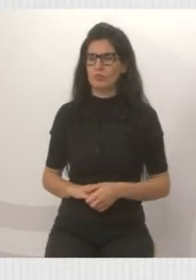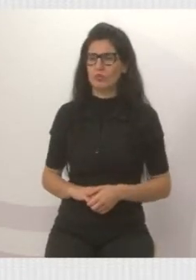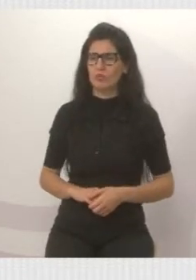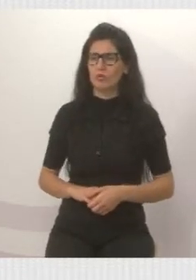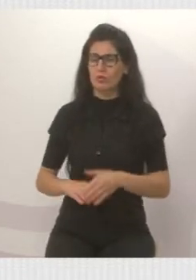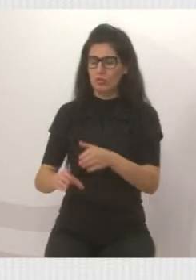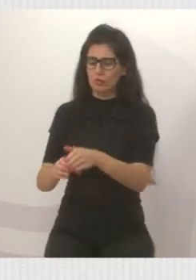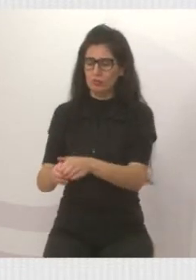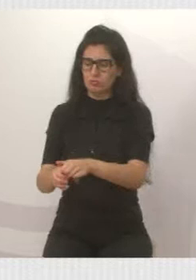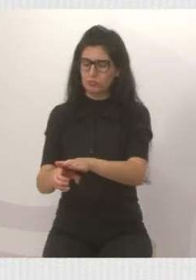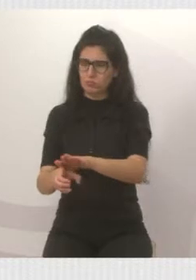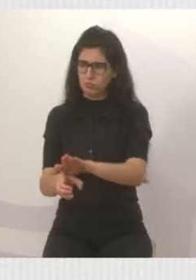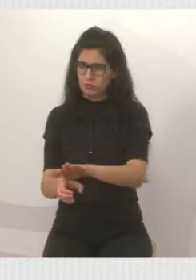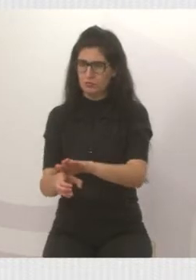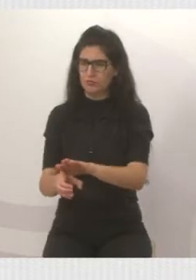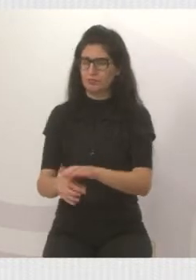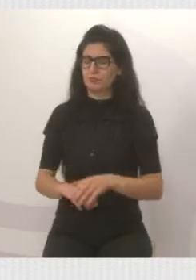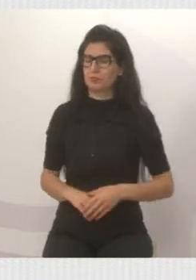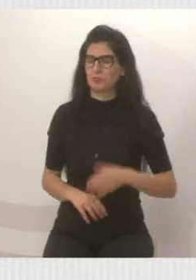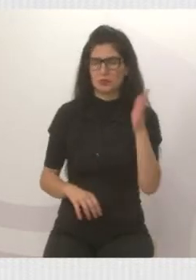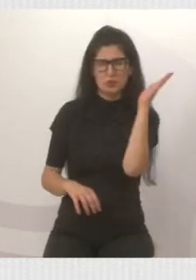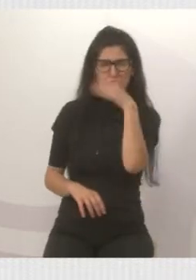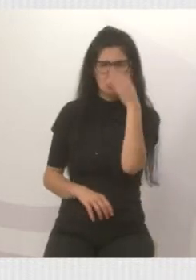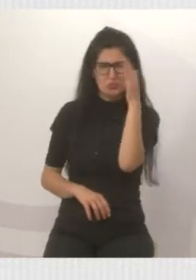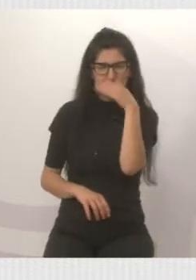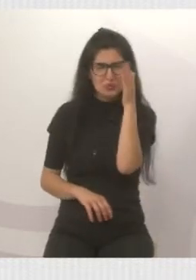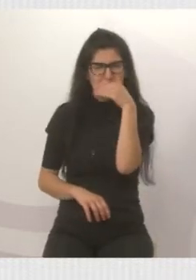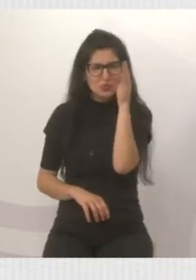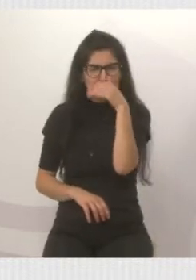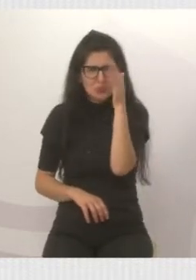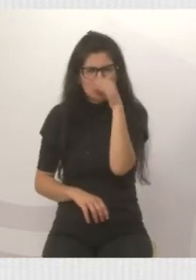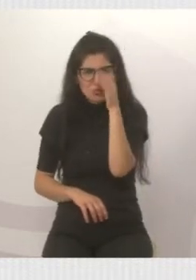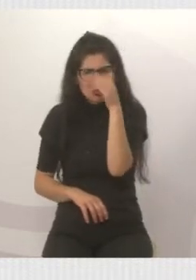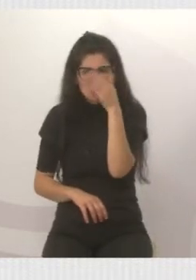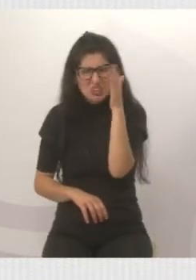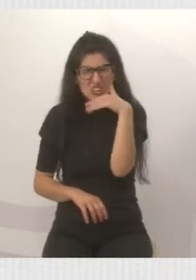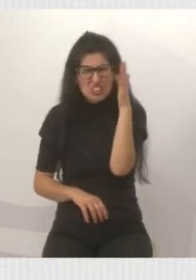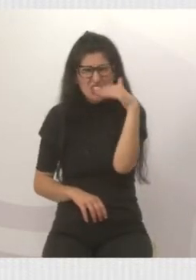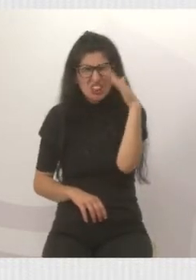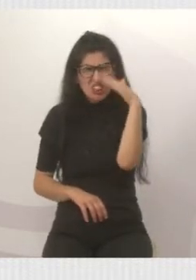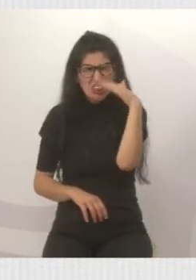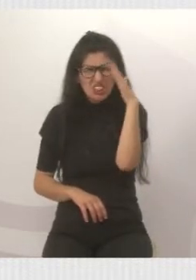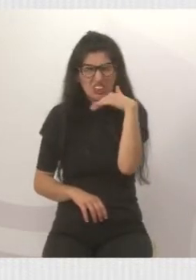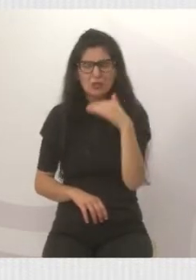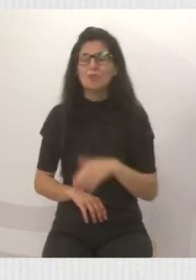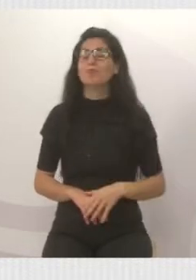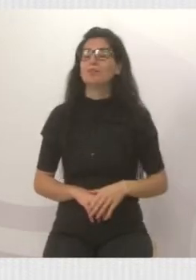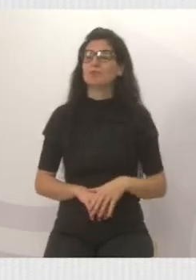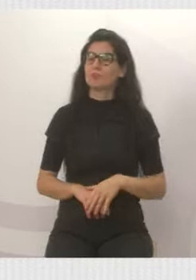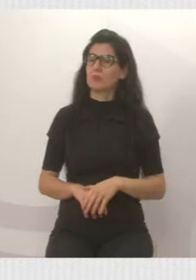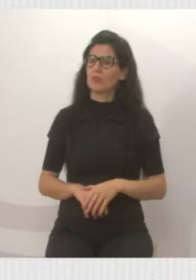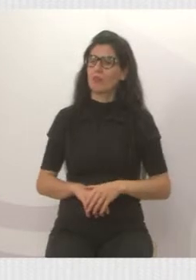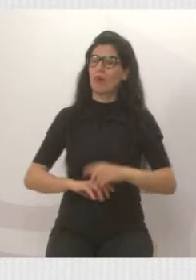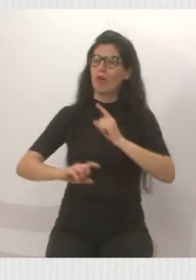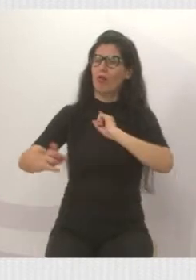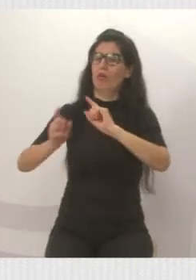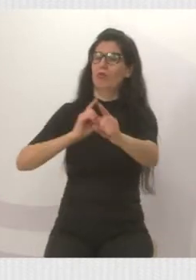Bueiro com forte mau cheiro, na Avenida dos Migrantes, em frente ao Numo,